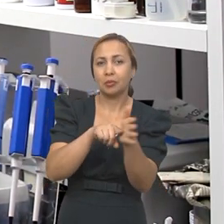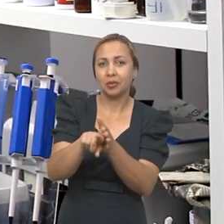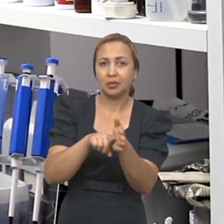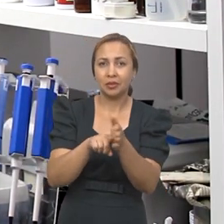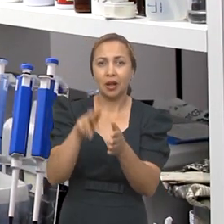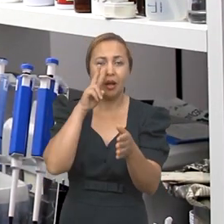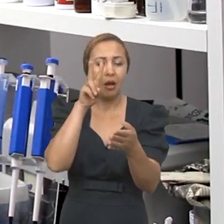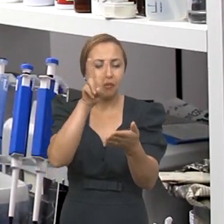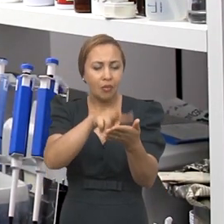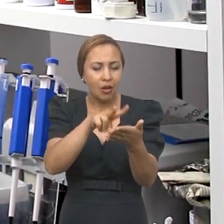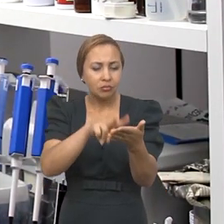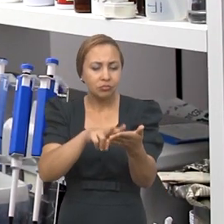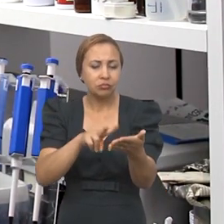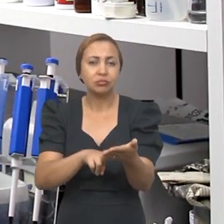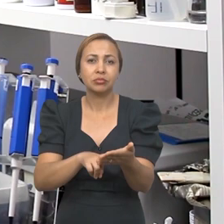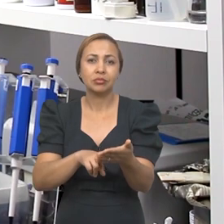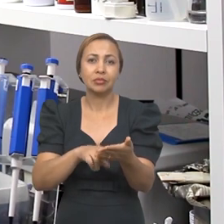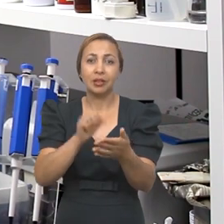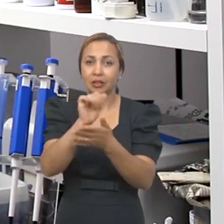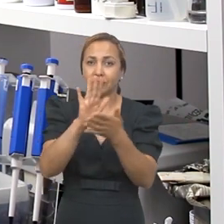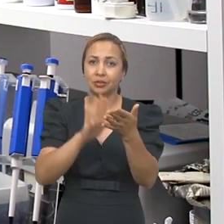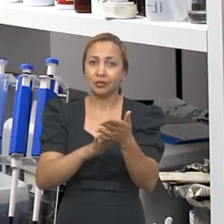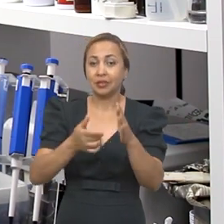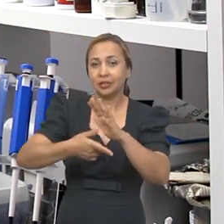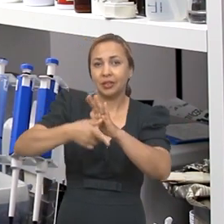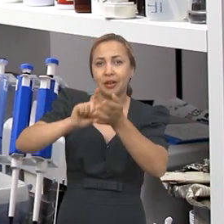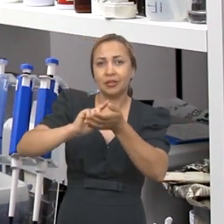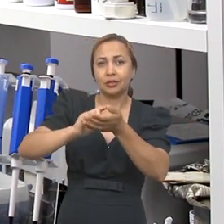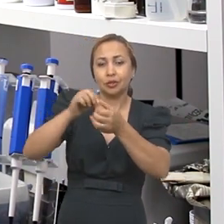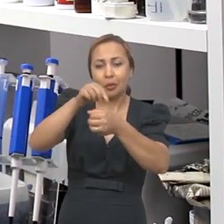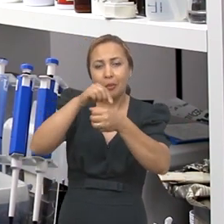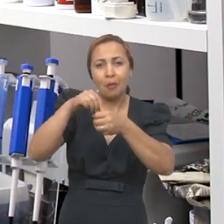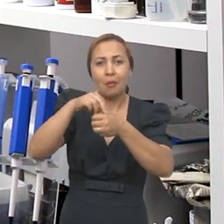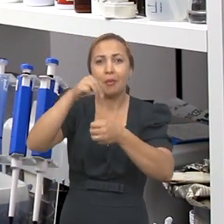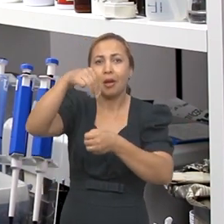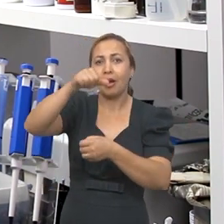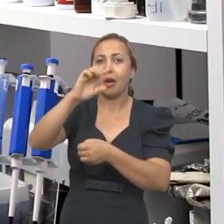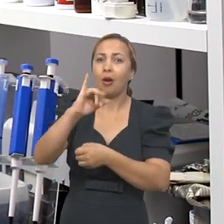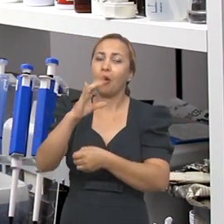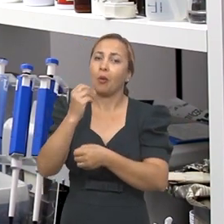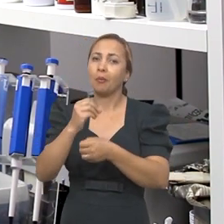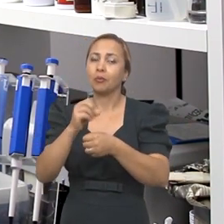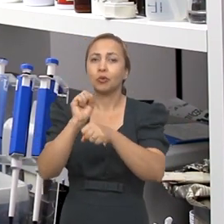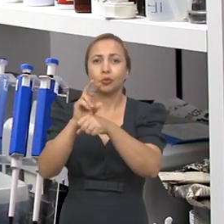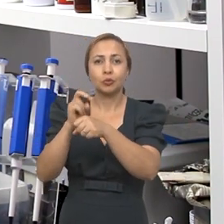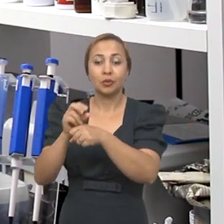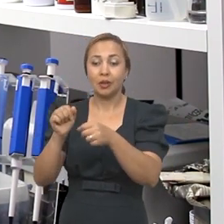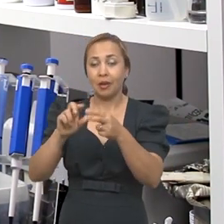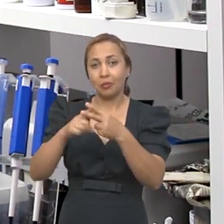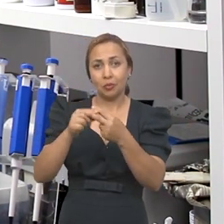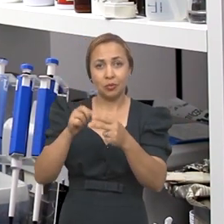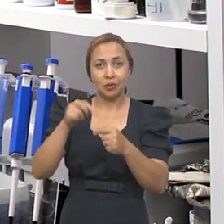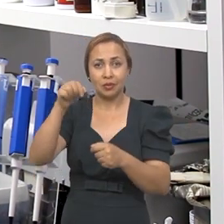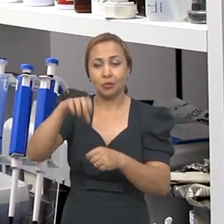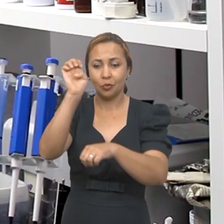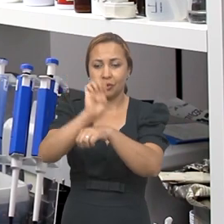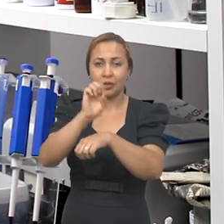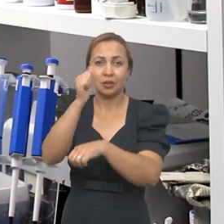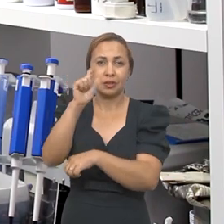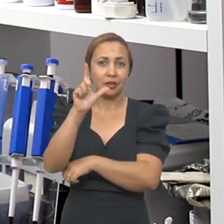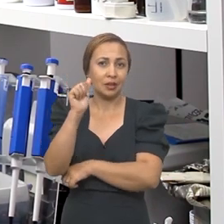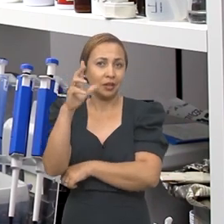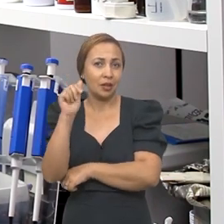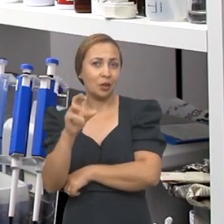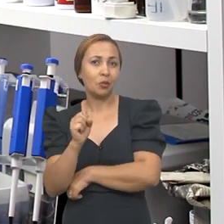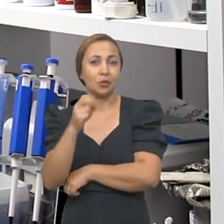projeto de pesquisa é avaliar a atividade antimicrobiana da própolis vermelha que é produzida aqui